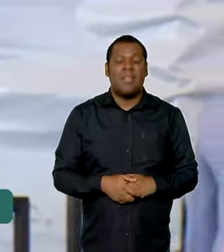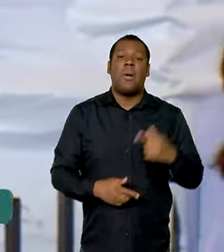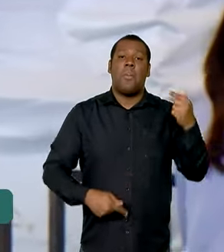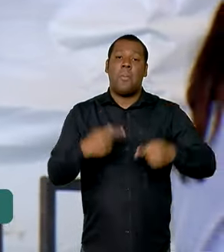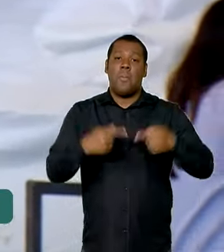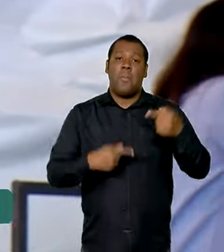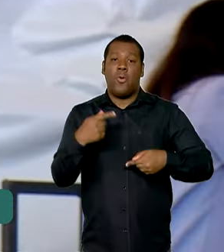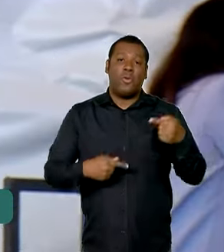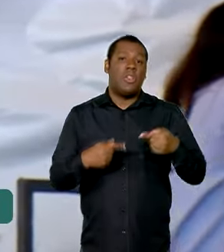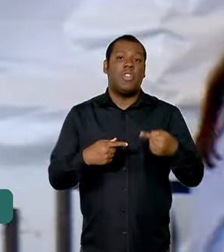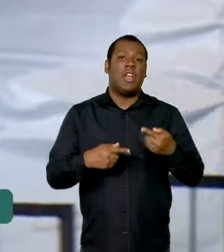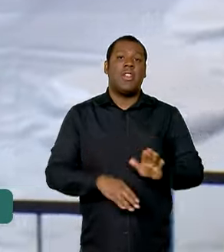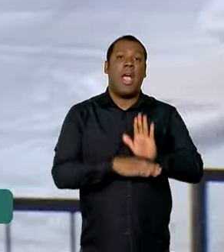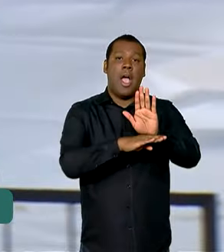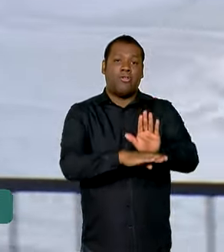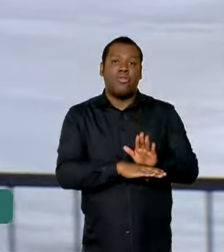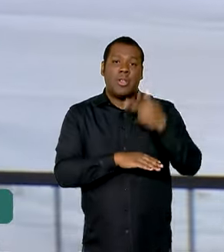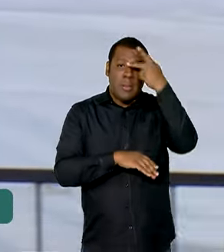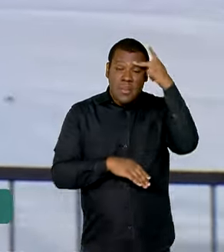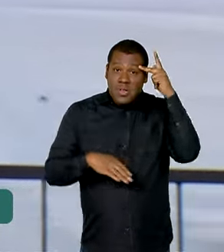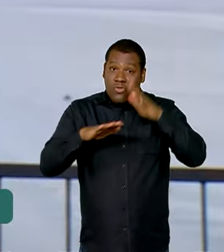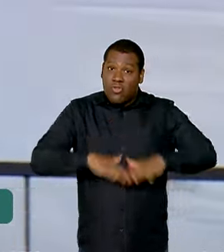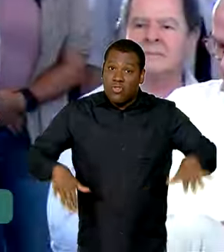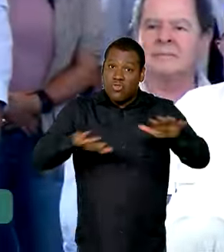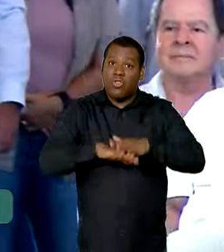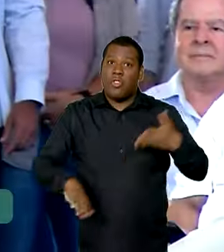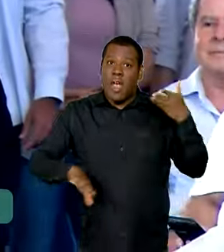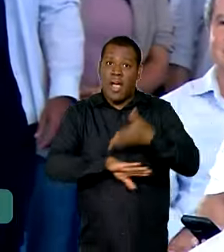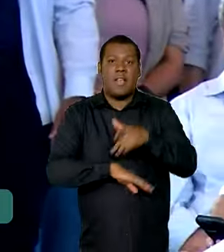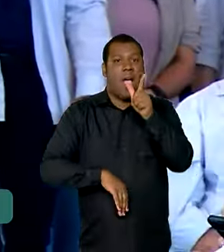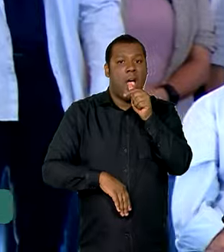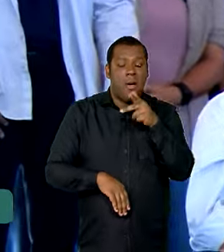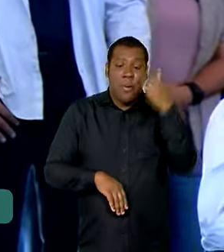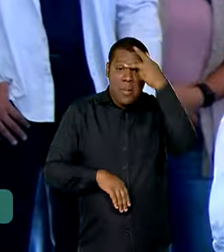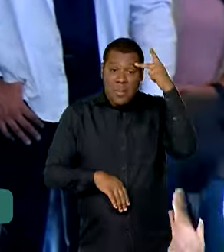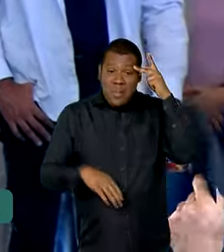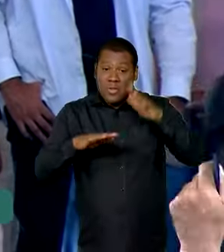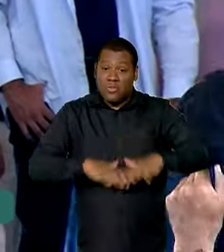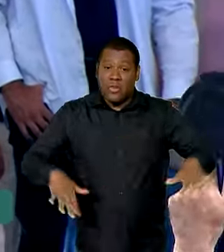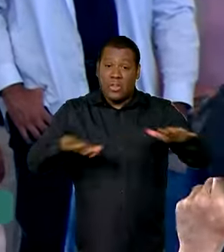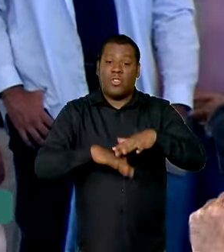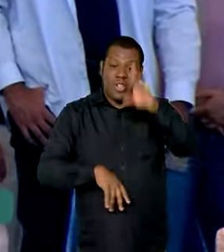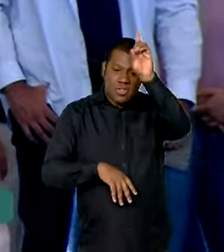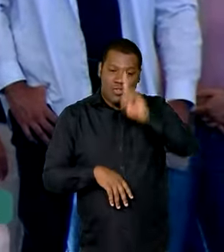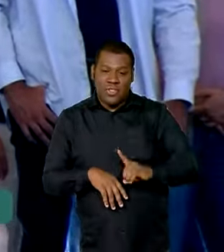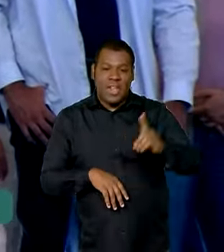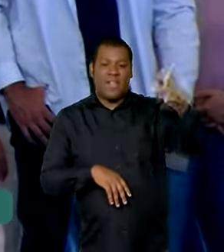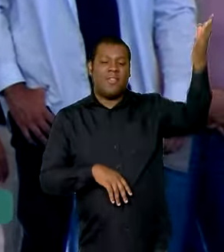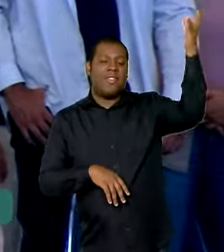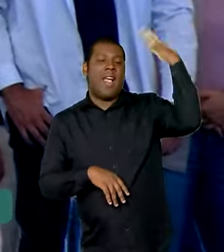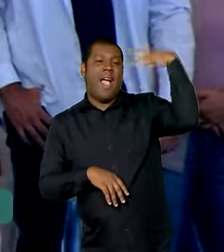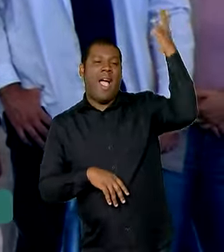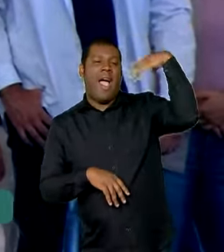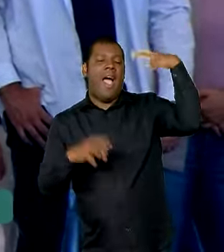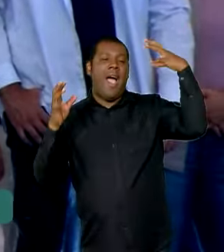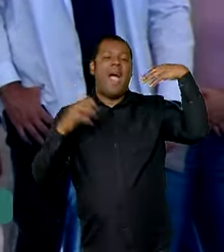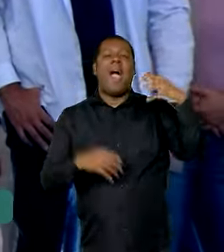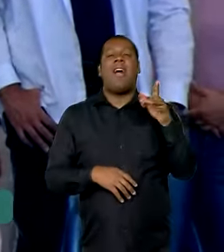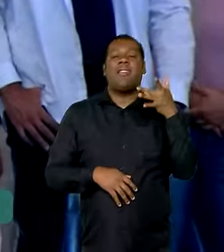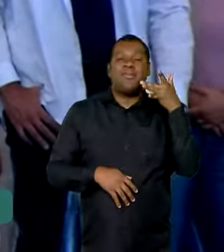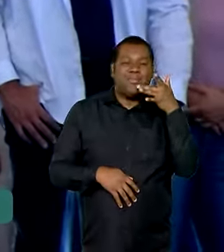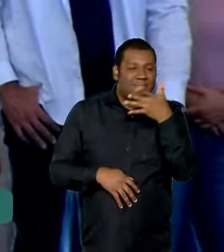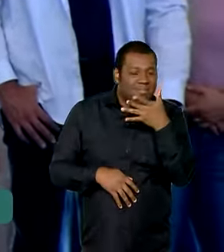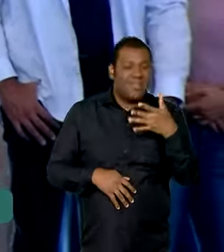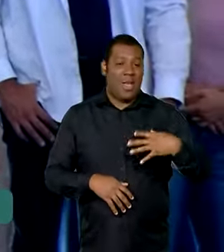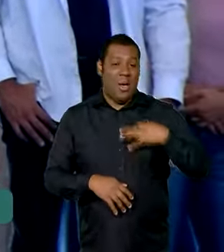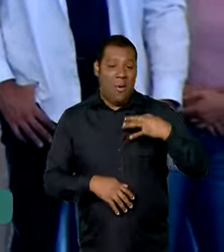política de água para todos, porque todo mundo tem direito de tomar um banho no chuveiro gostoso, lavar roupa, sabe,